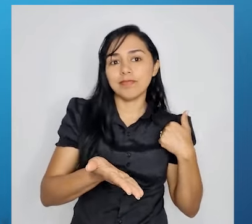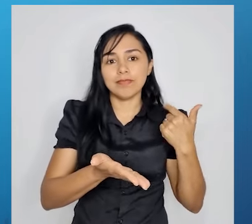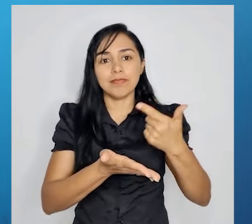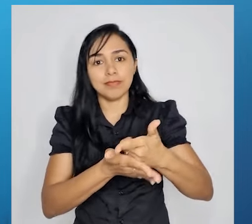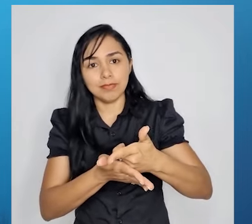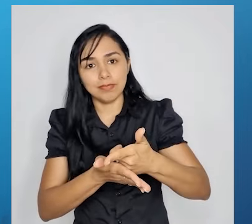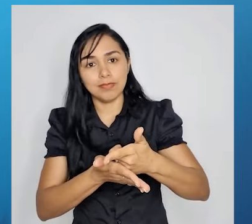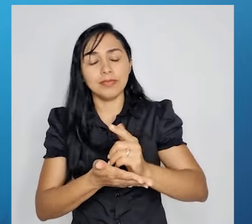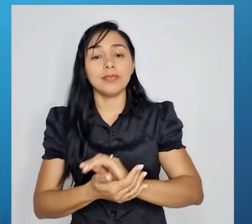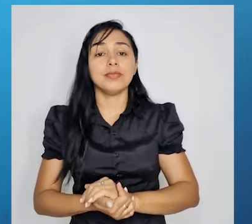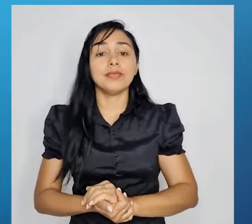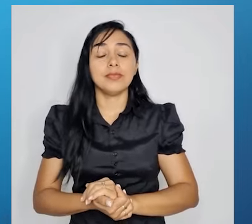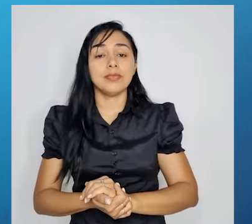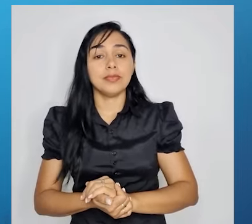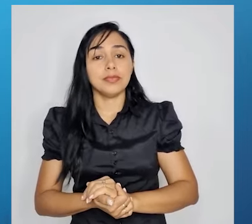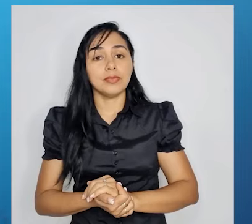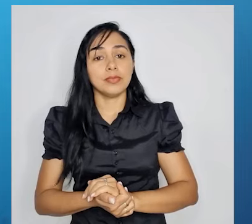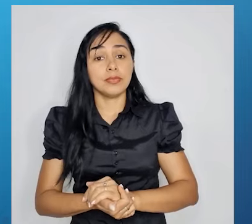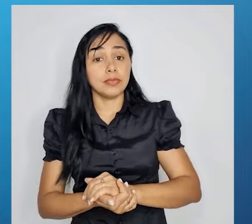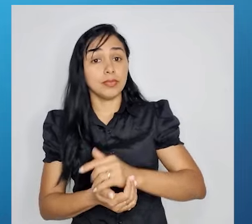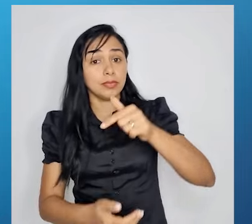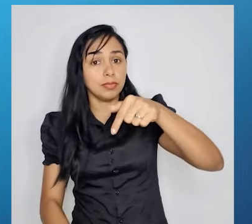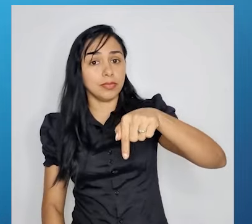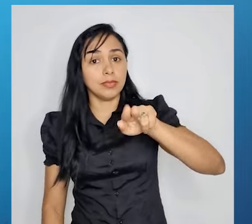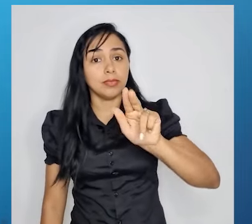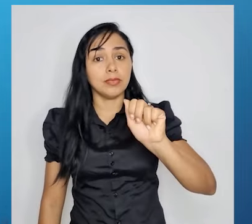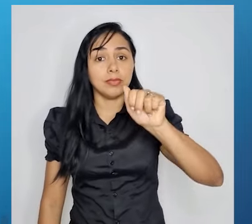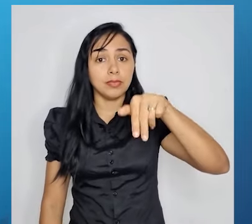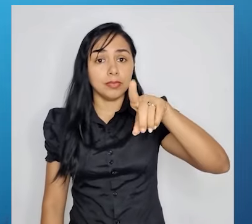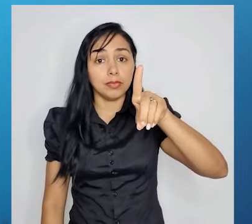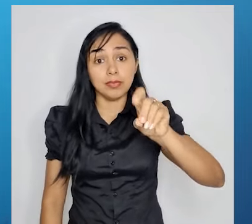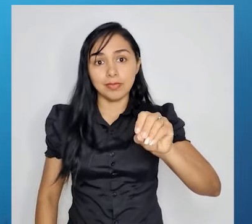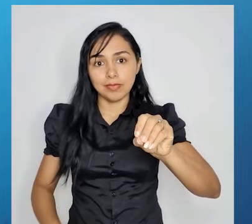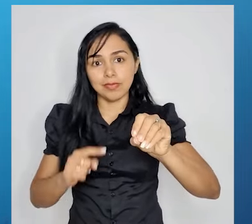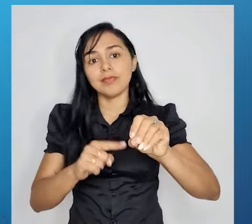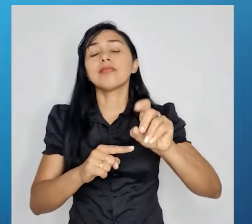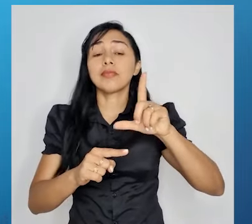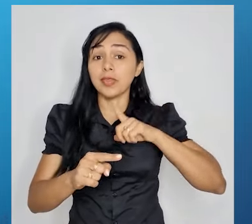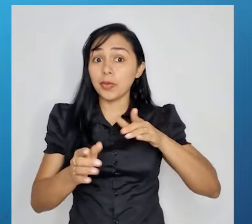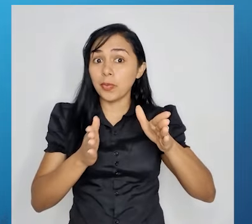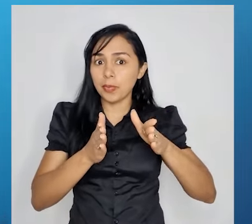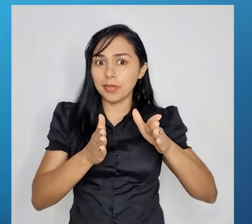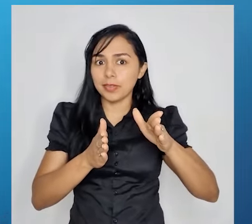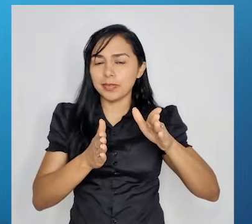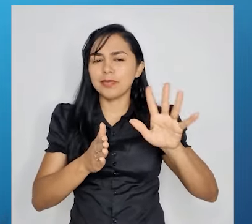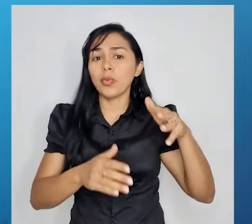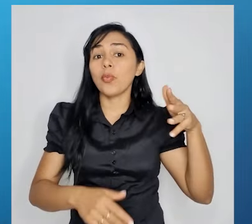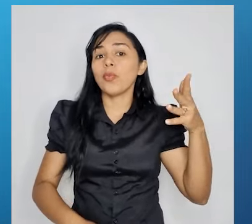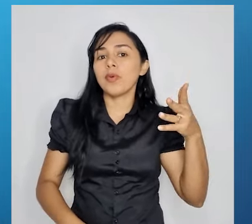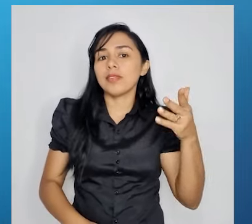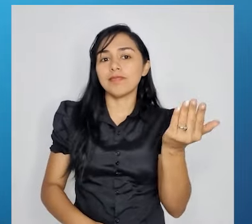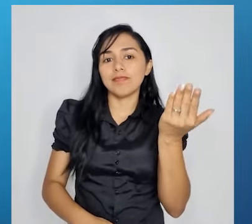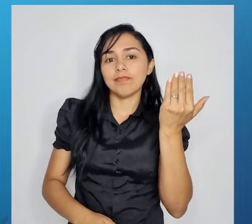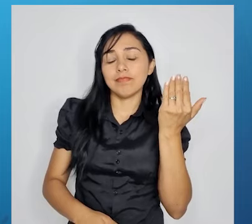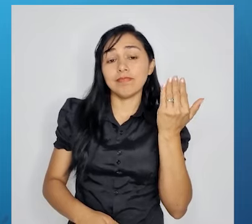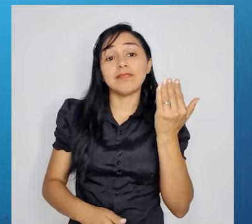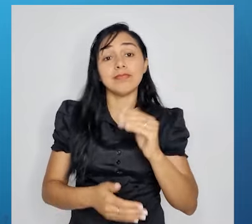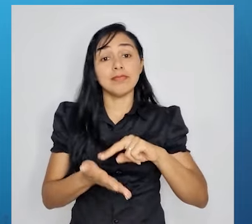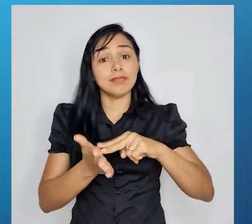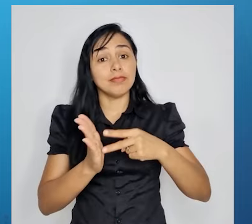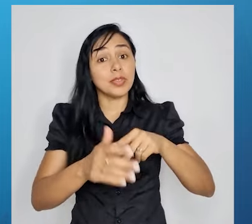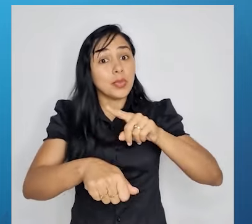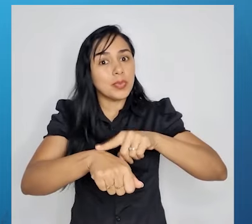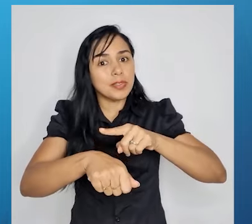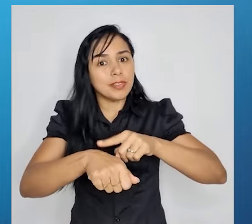quando o livro foi comprado, há um tempo atrás, ele estava mais barato.